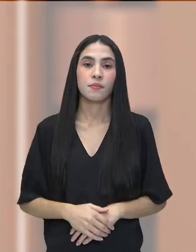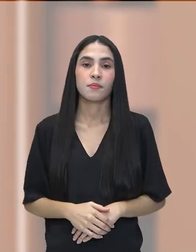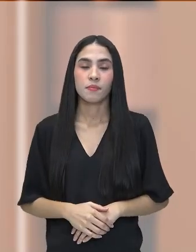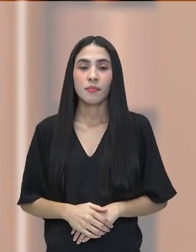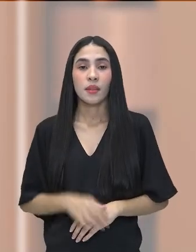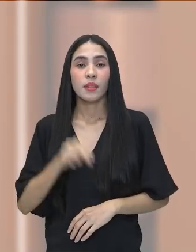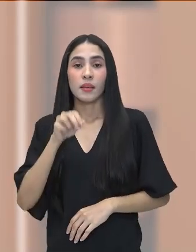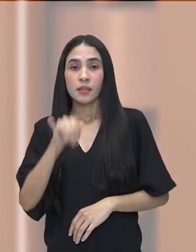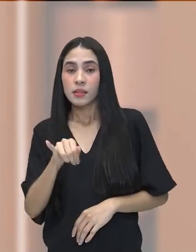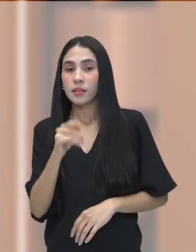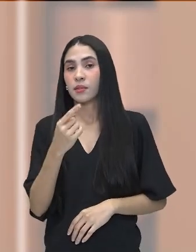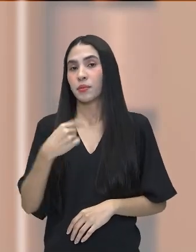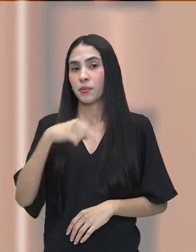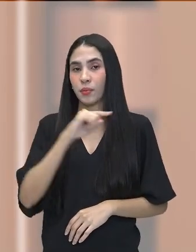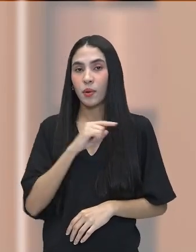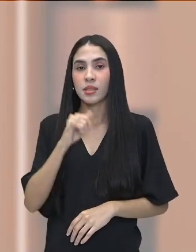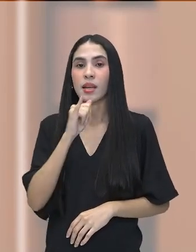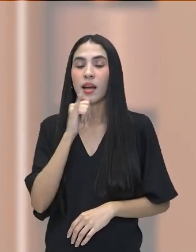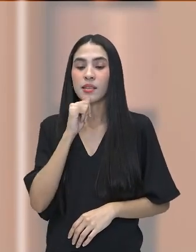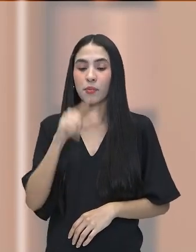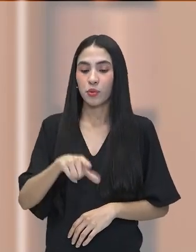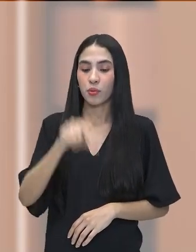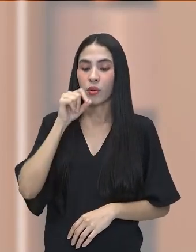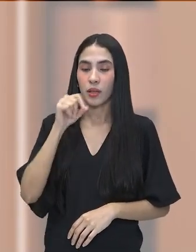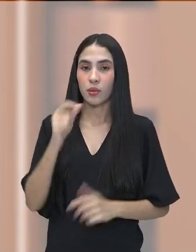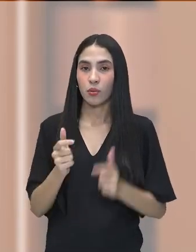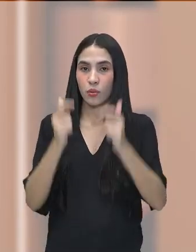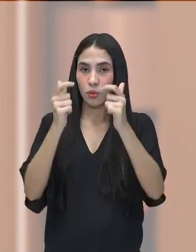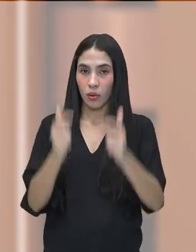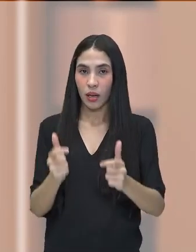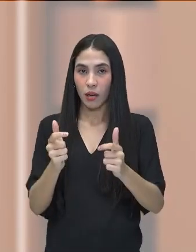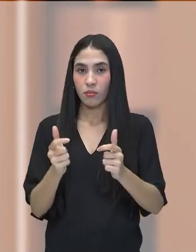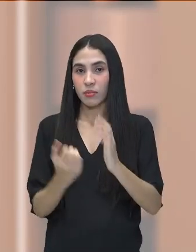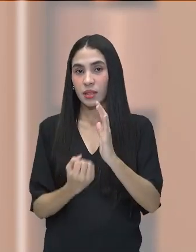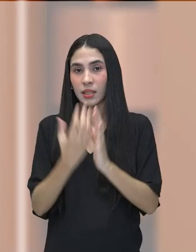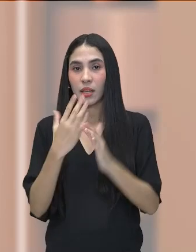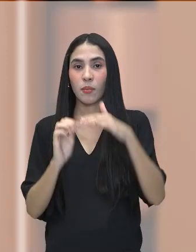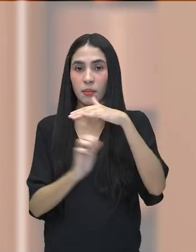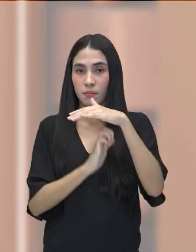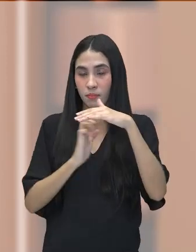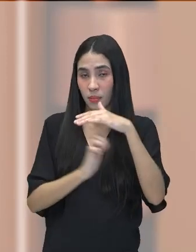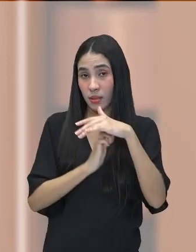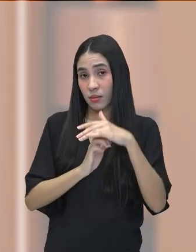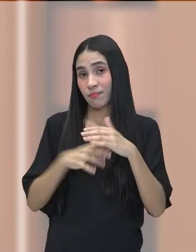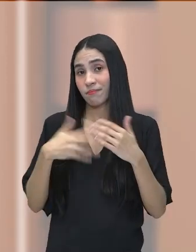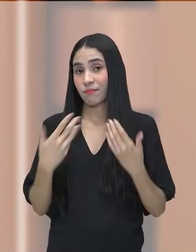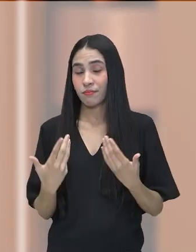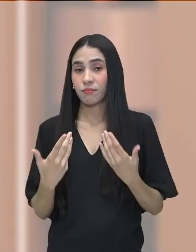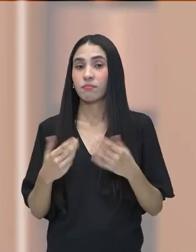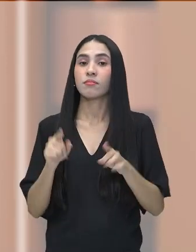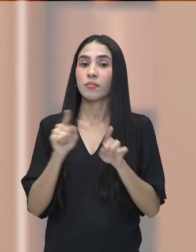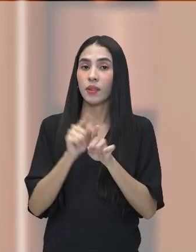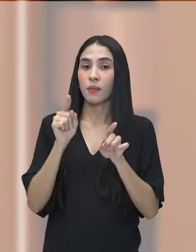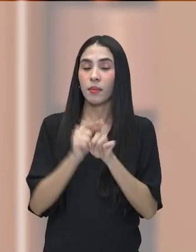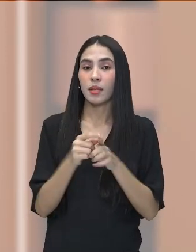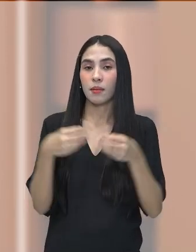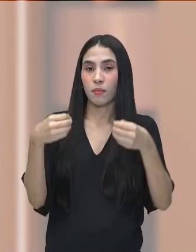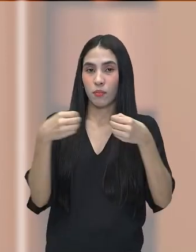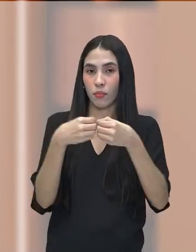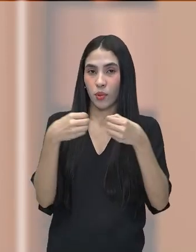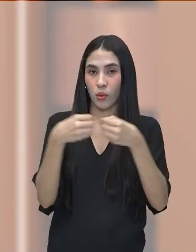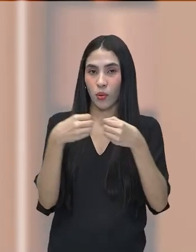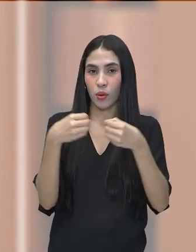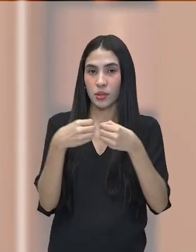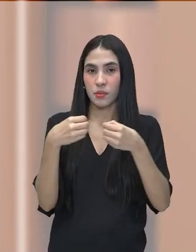se nós estamos escolhendo lugar para instalar uma indústria, é óbvio que estar próximo